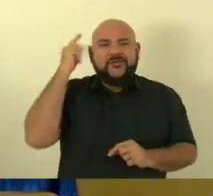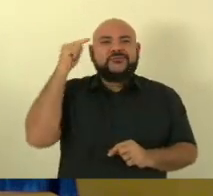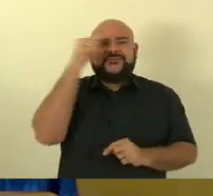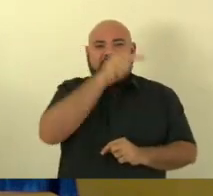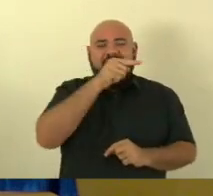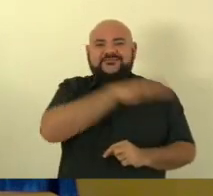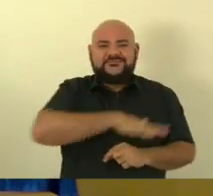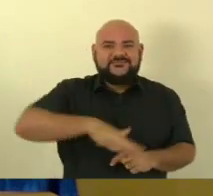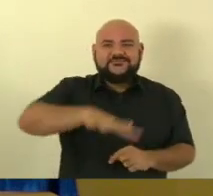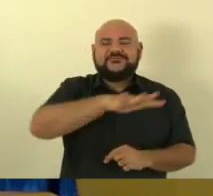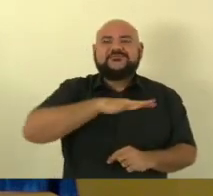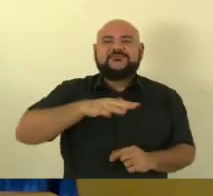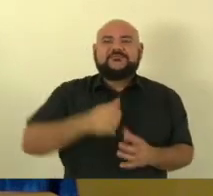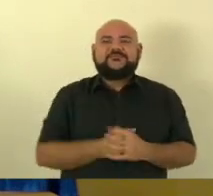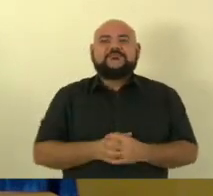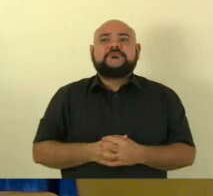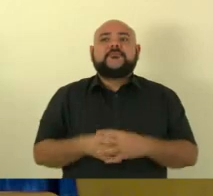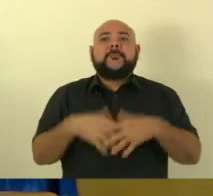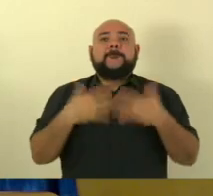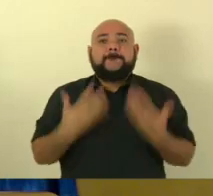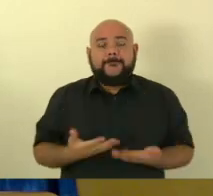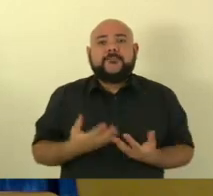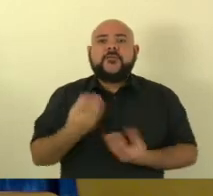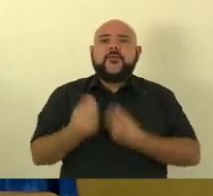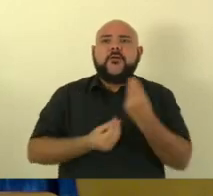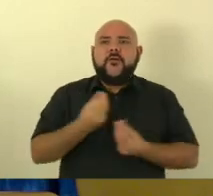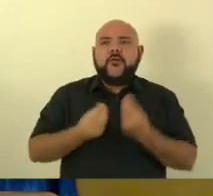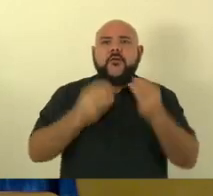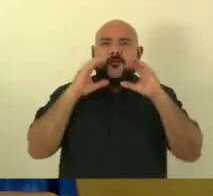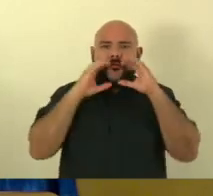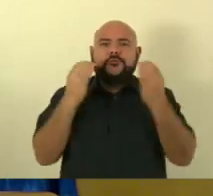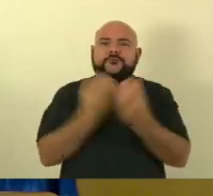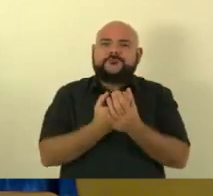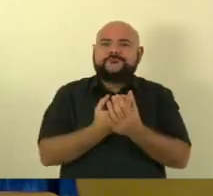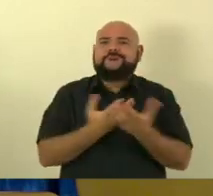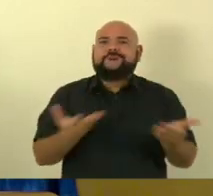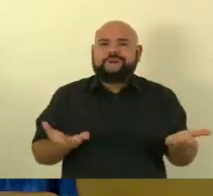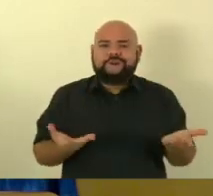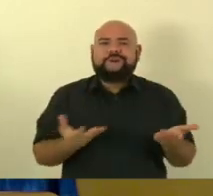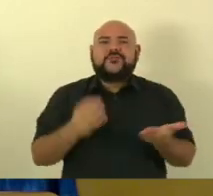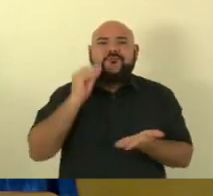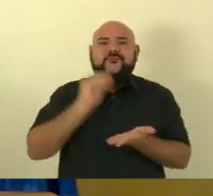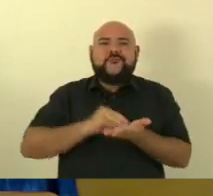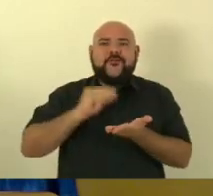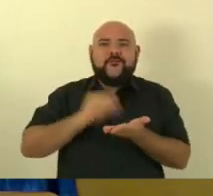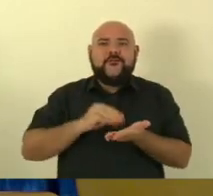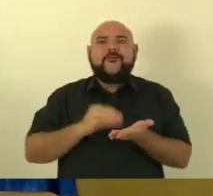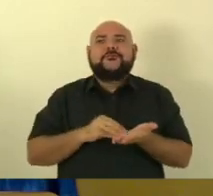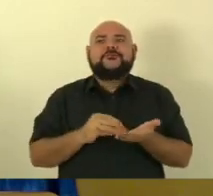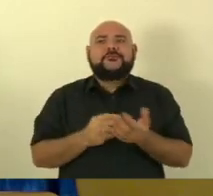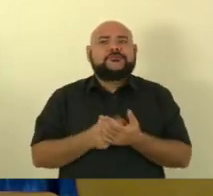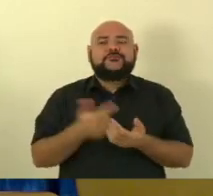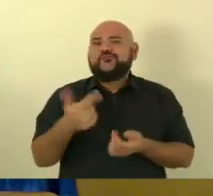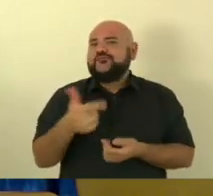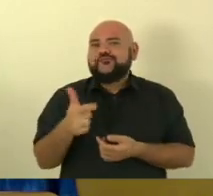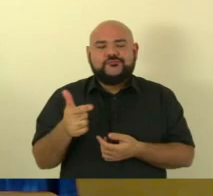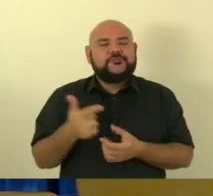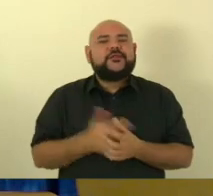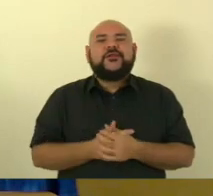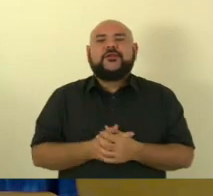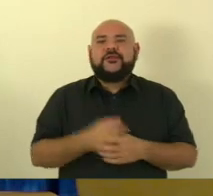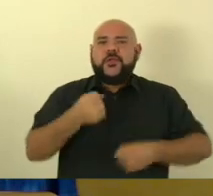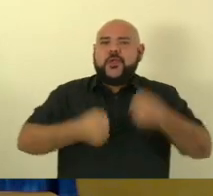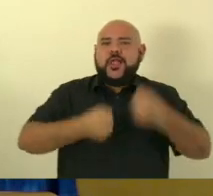comunidade fica desamparada em relação à saúde pública que não tem nenhuma ambulância que faz o